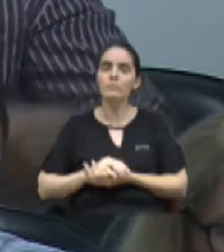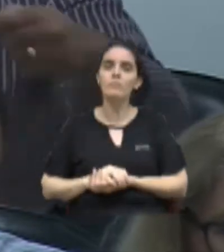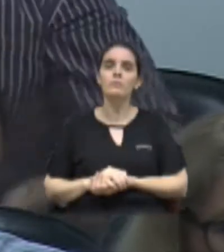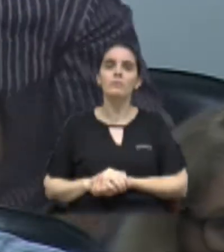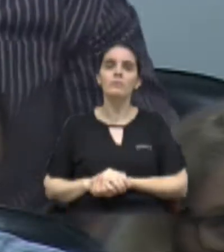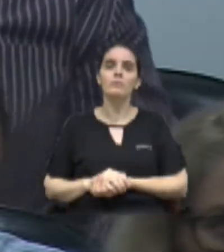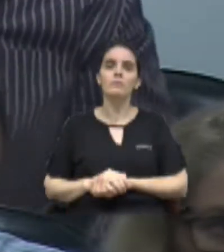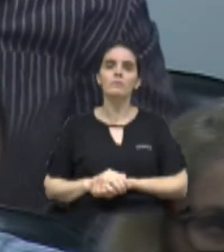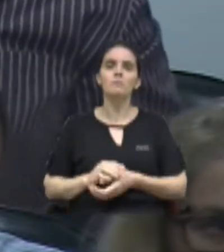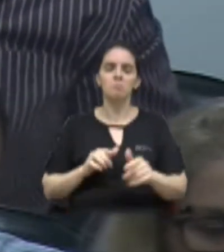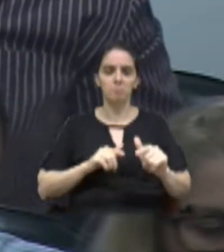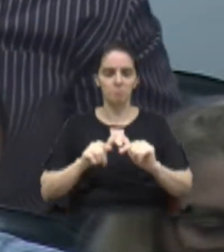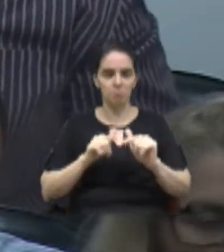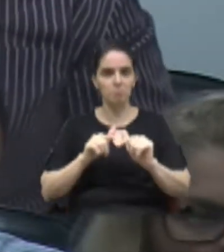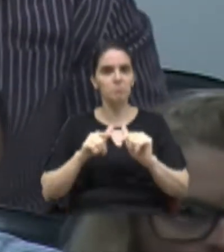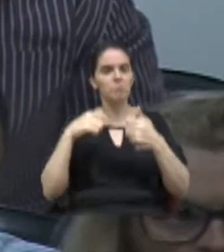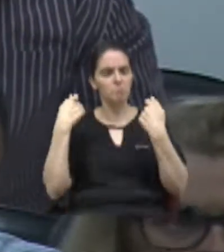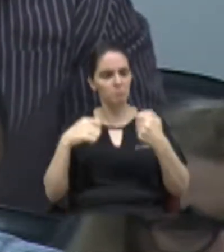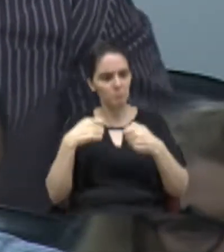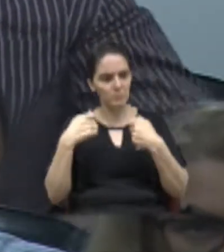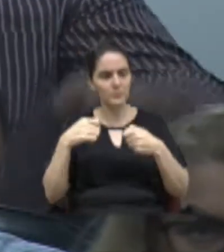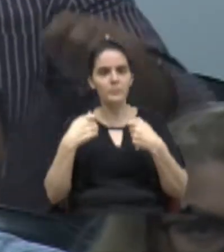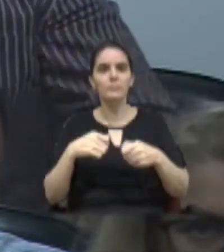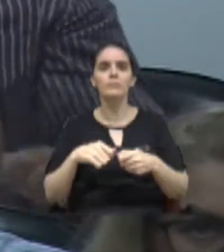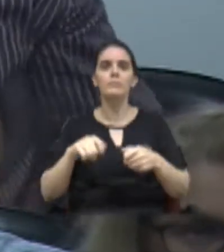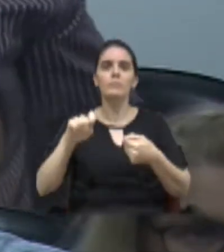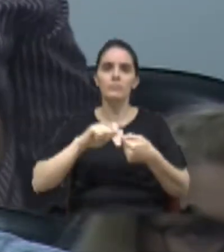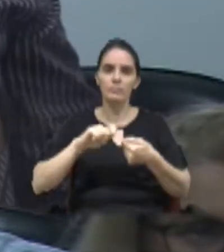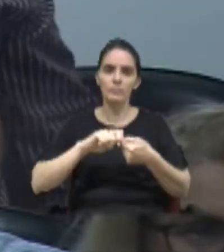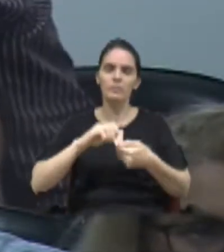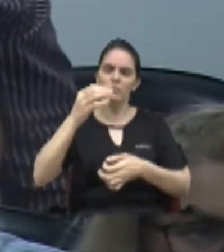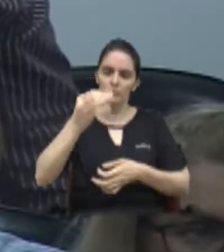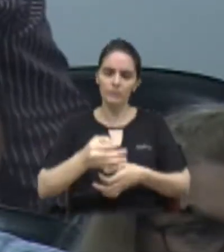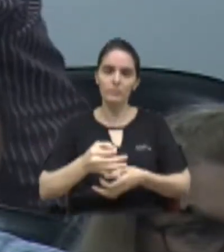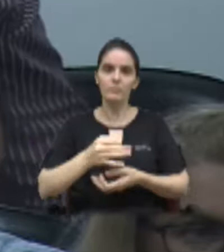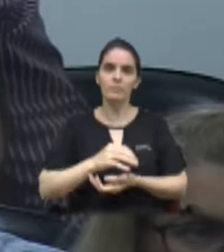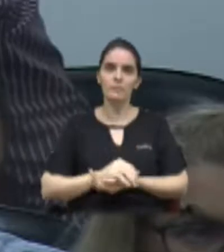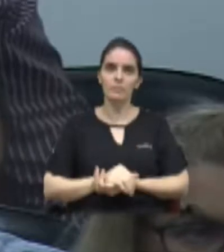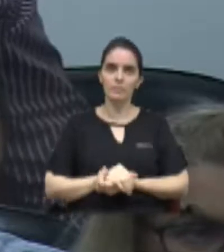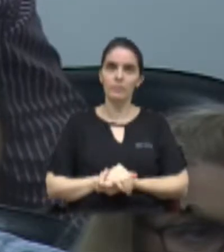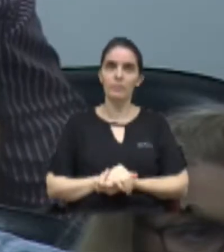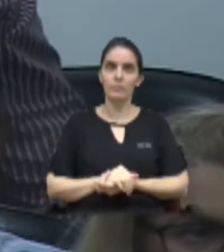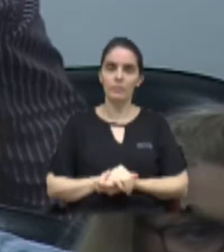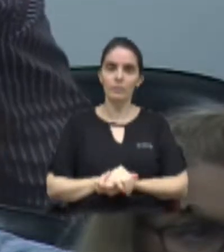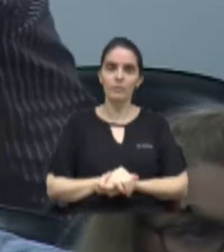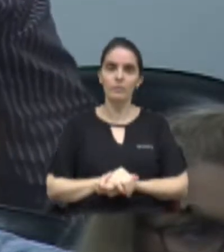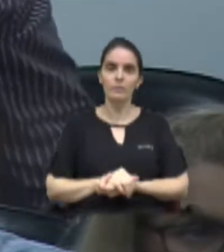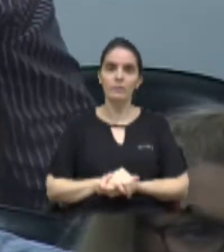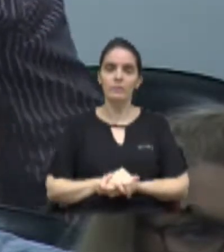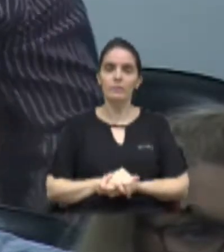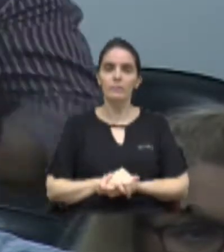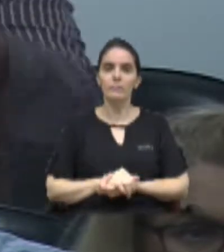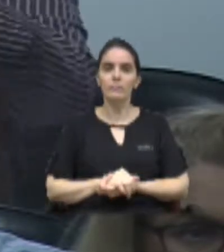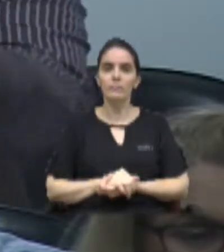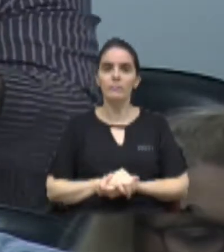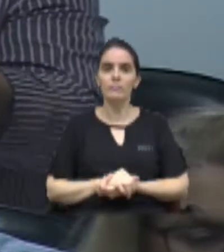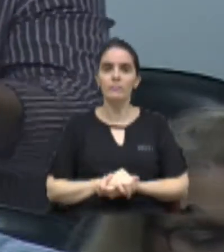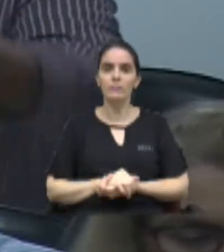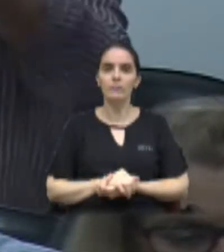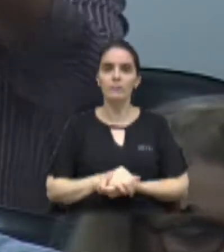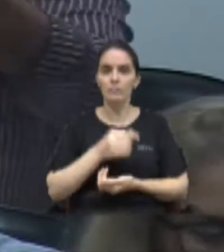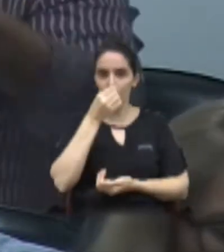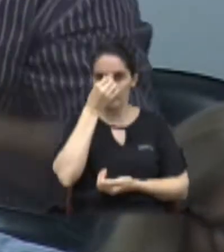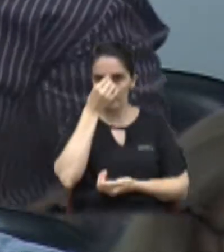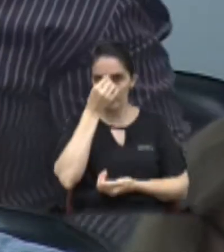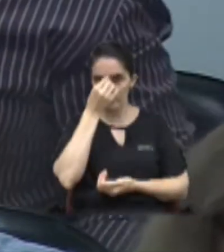esse trabalho que nós queremos fazer aqui. Entendeu? É esse tipo de trabalho que nós vamos fazer e continuar fazendo. Jorge,